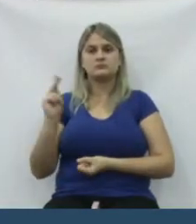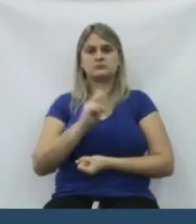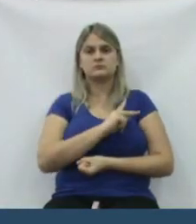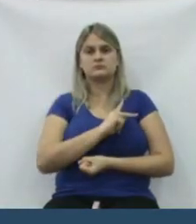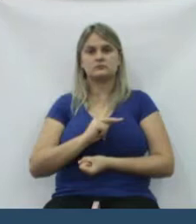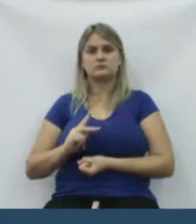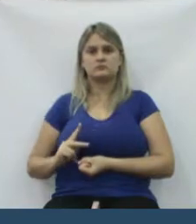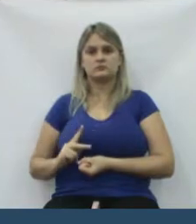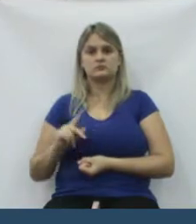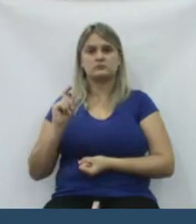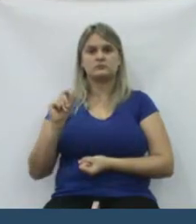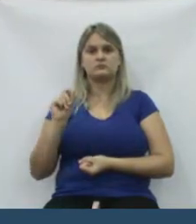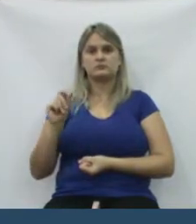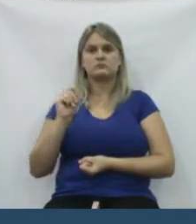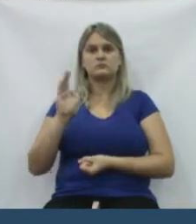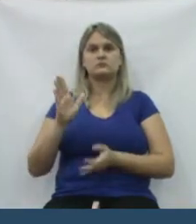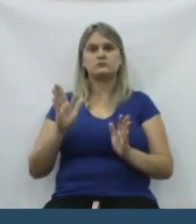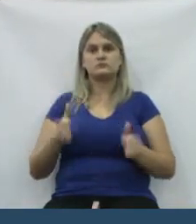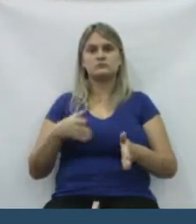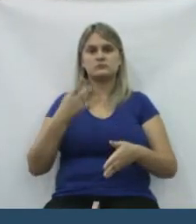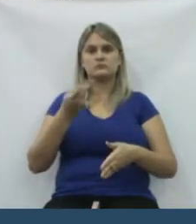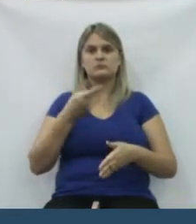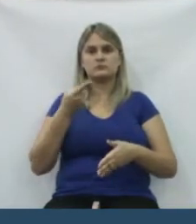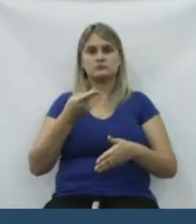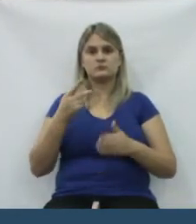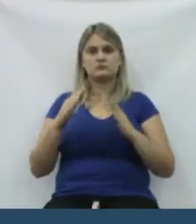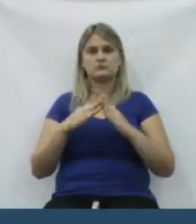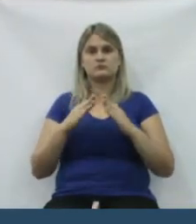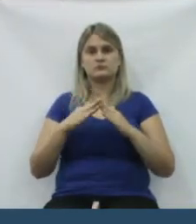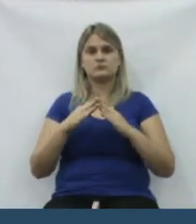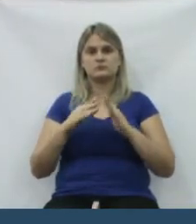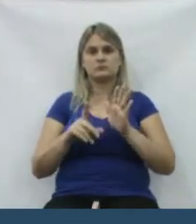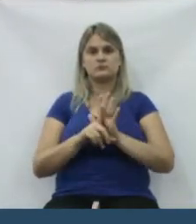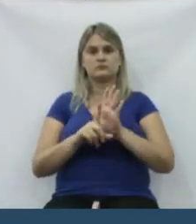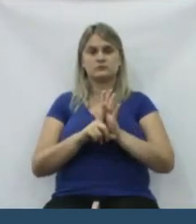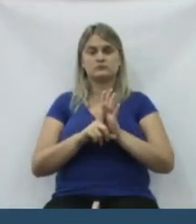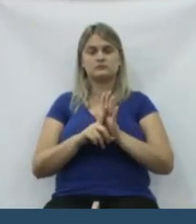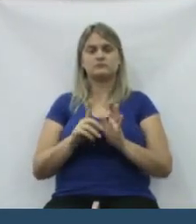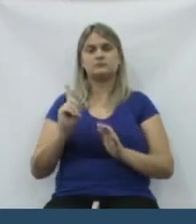Senhor Presidente, o que me traz hoje usar a tribuna dessa Casa de Leis